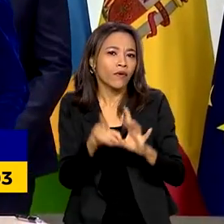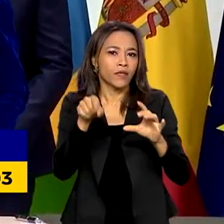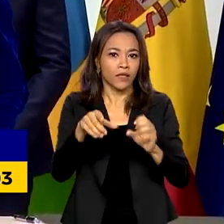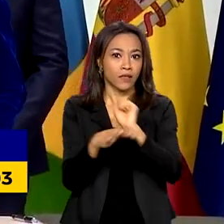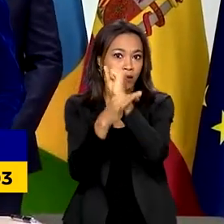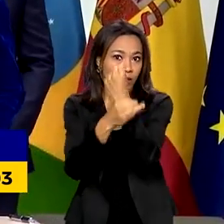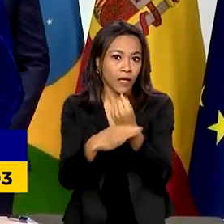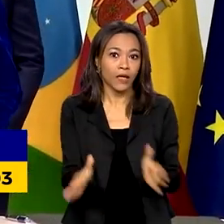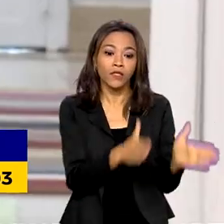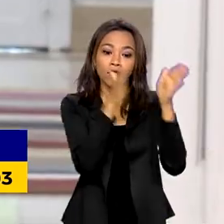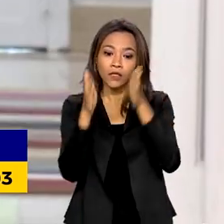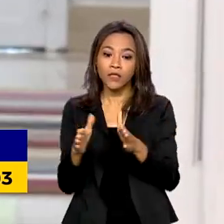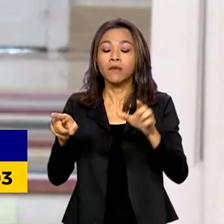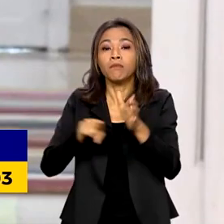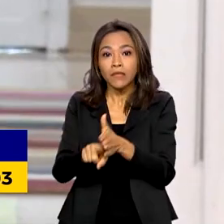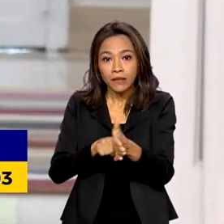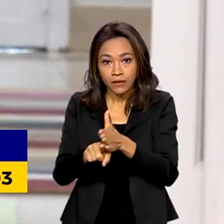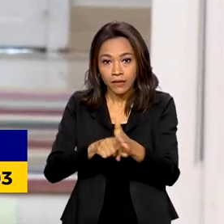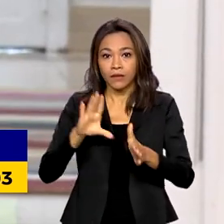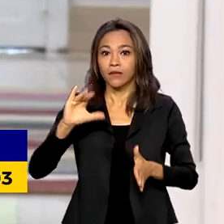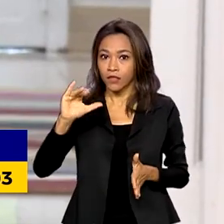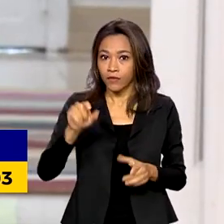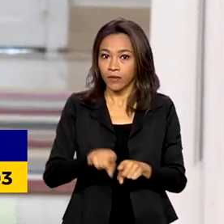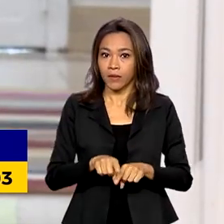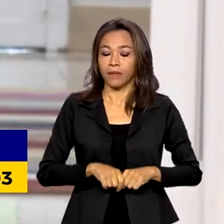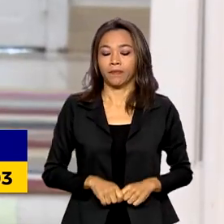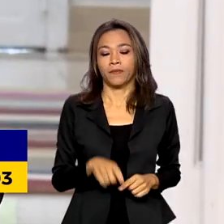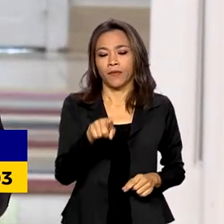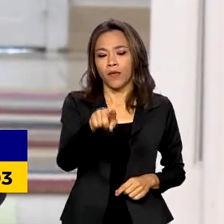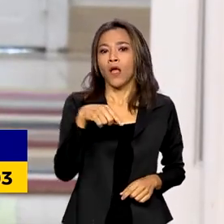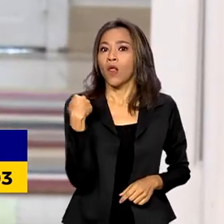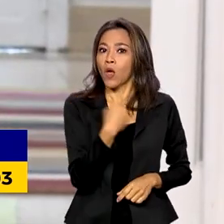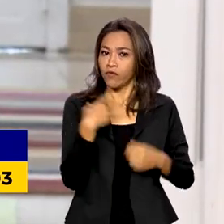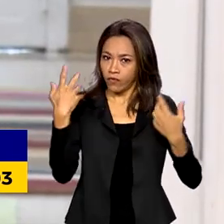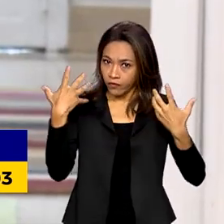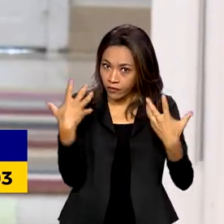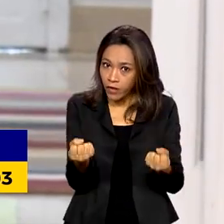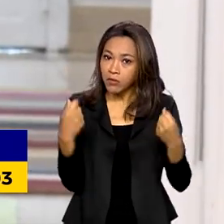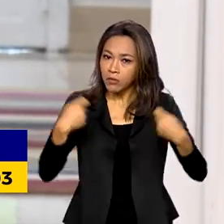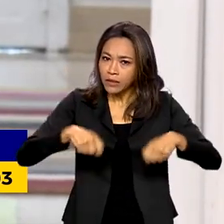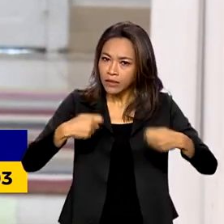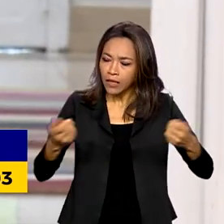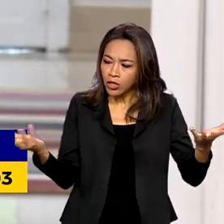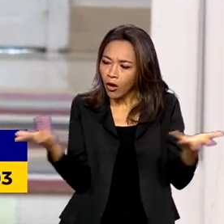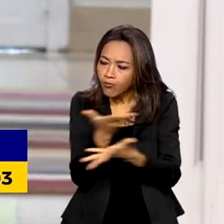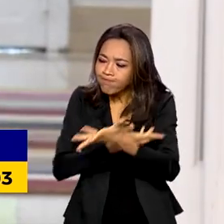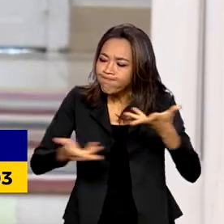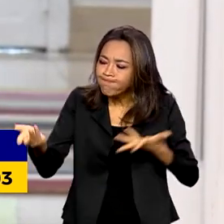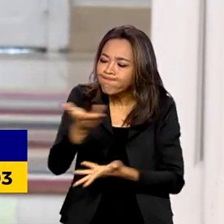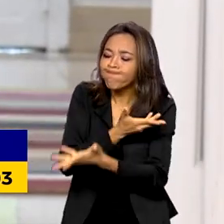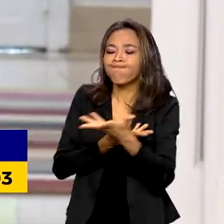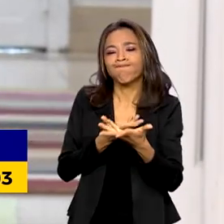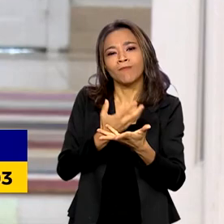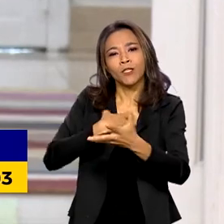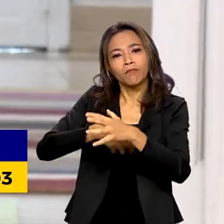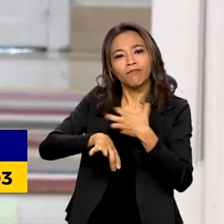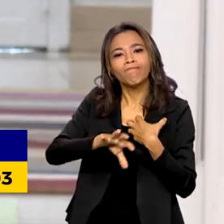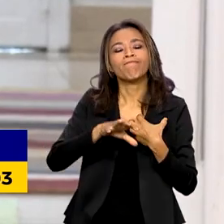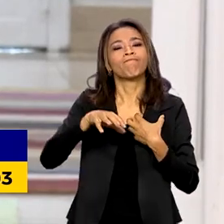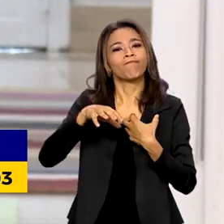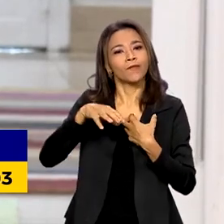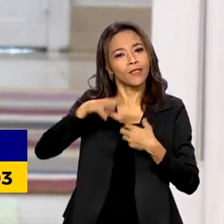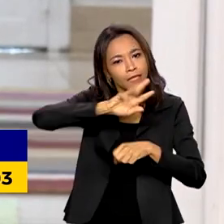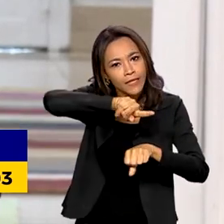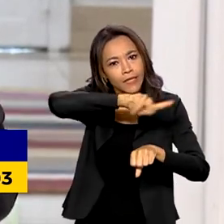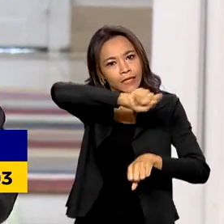pesquisa científica. Nós vamos precisar de muito companheirismo e de muita solidariedade da Espanha. Nós queremos